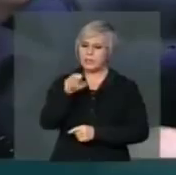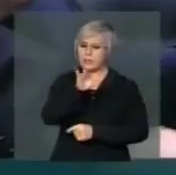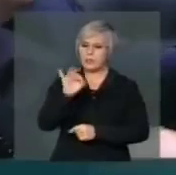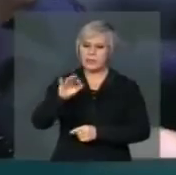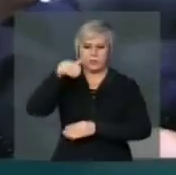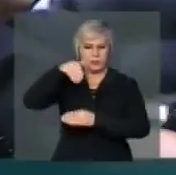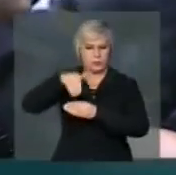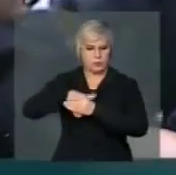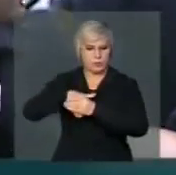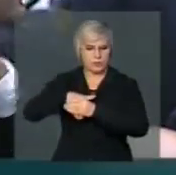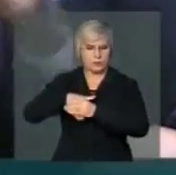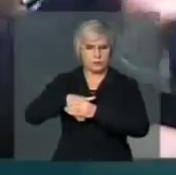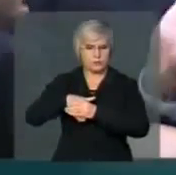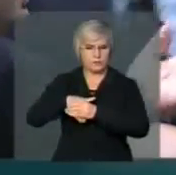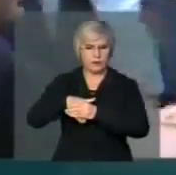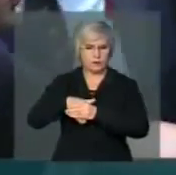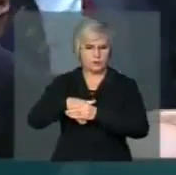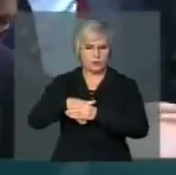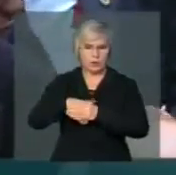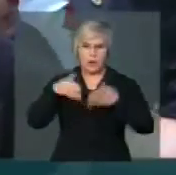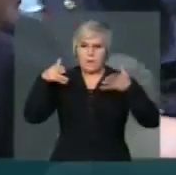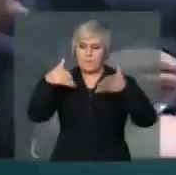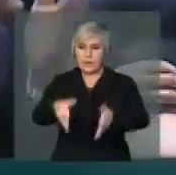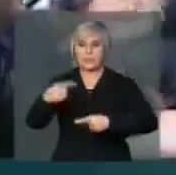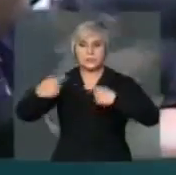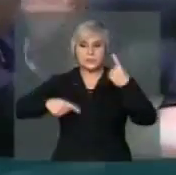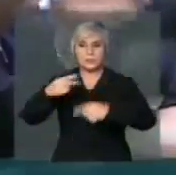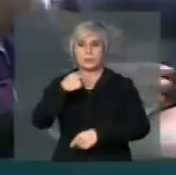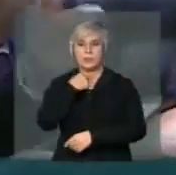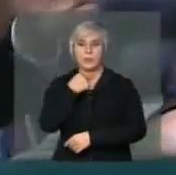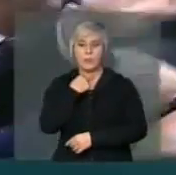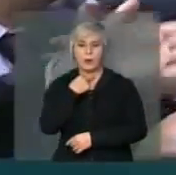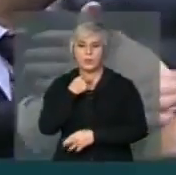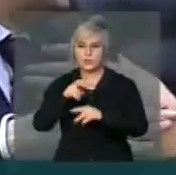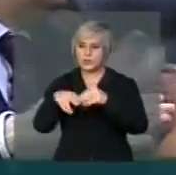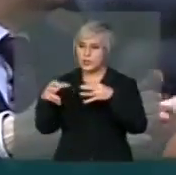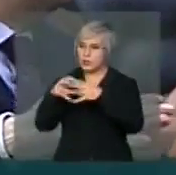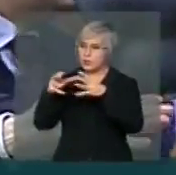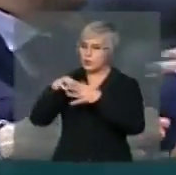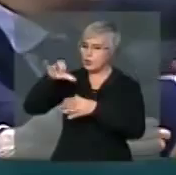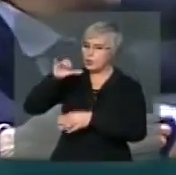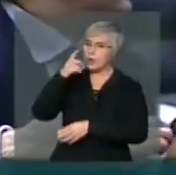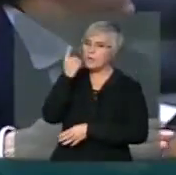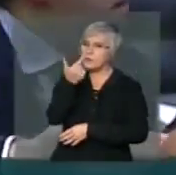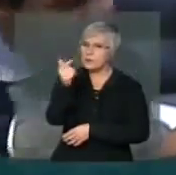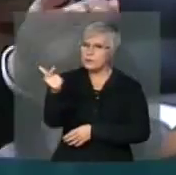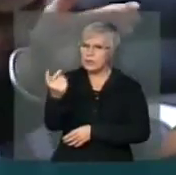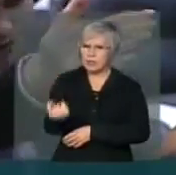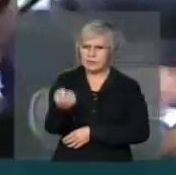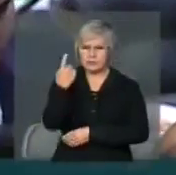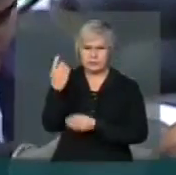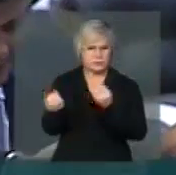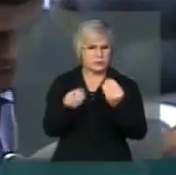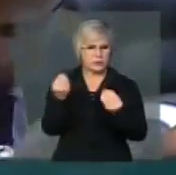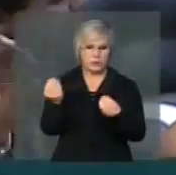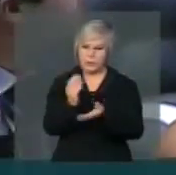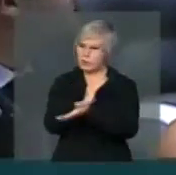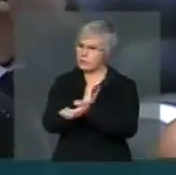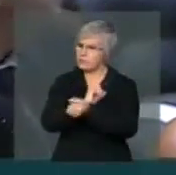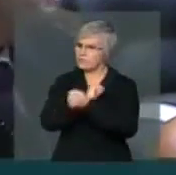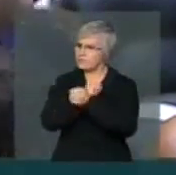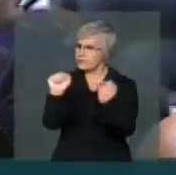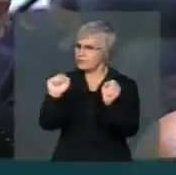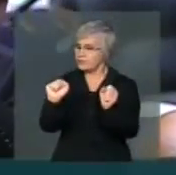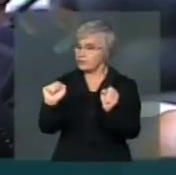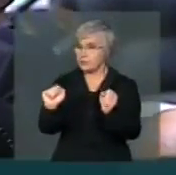de votos nas pesquisas pode não participar, porque o partido não tem nove deputados. Isso é uma barbaridade.